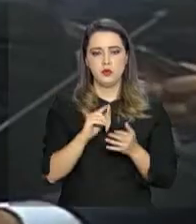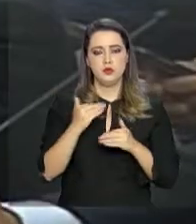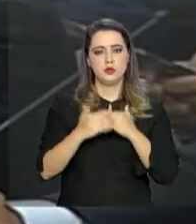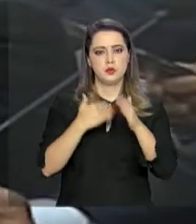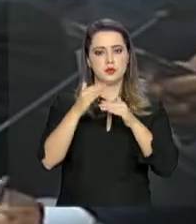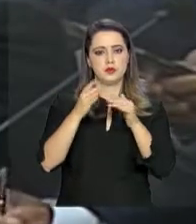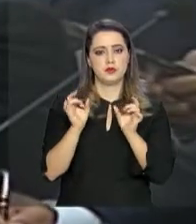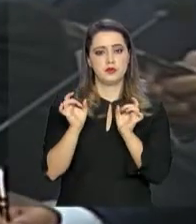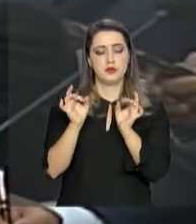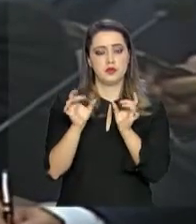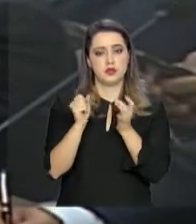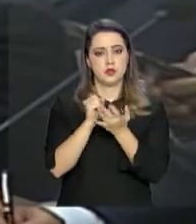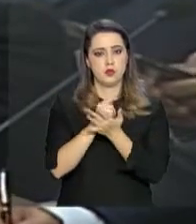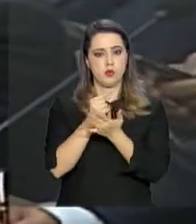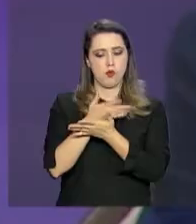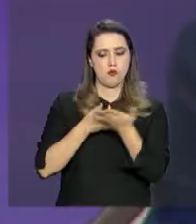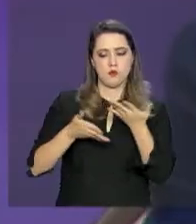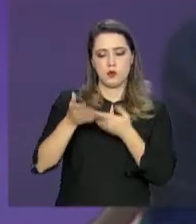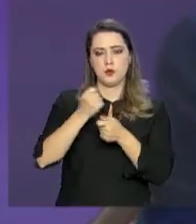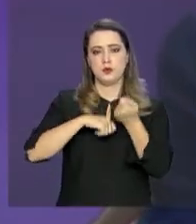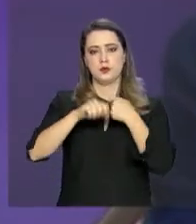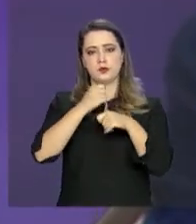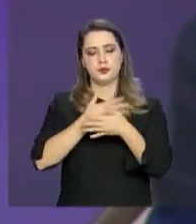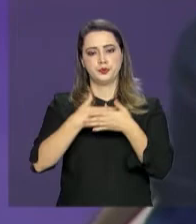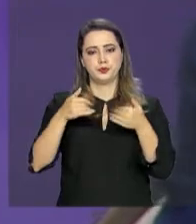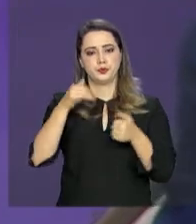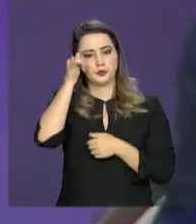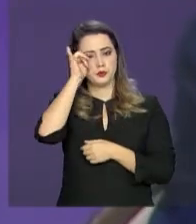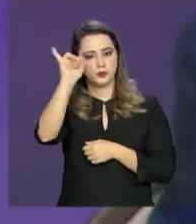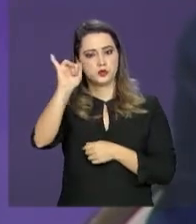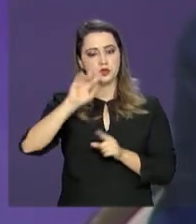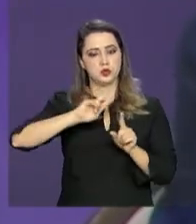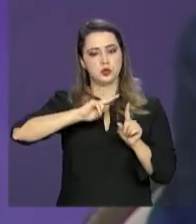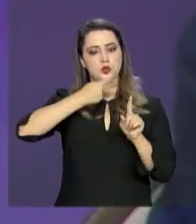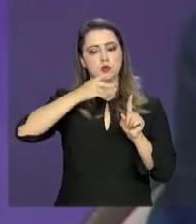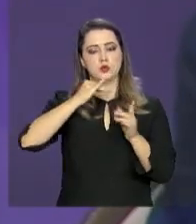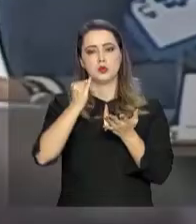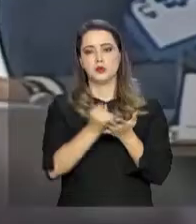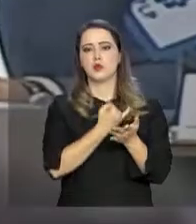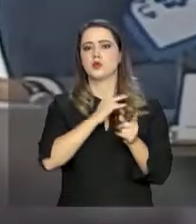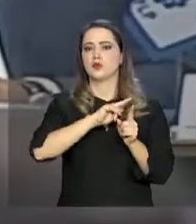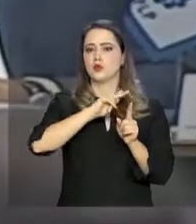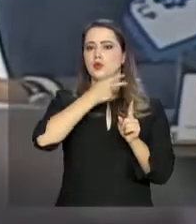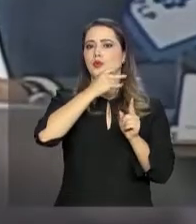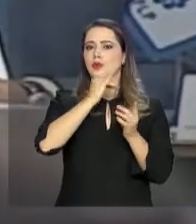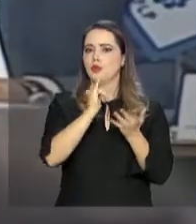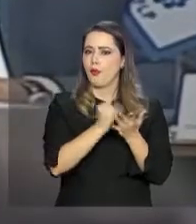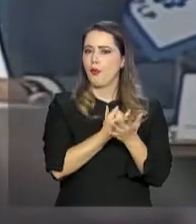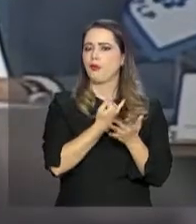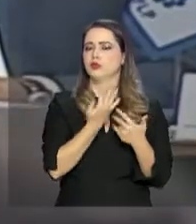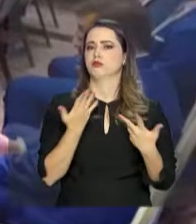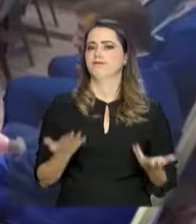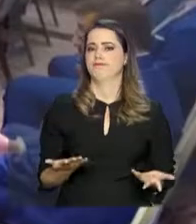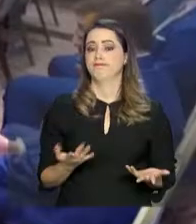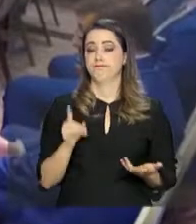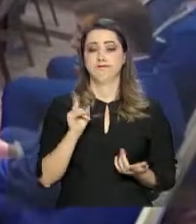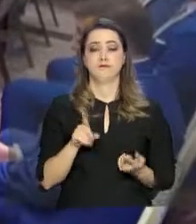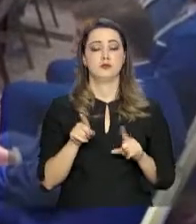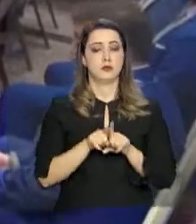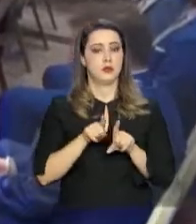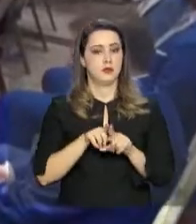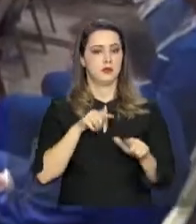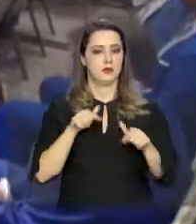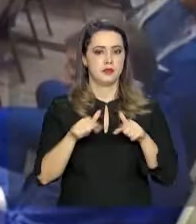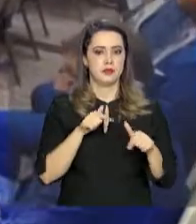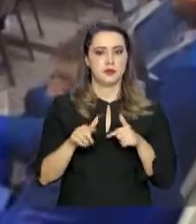países, buscando, por exemplo, medidas para evitar a dupla cobrança de tributos entre as ações comerciais, além de trabalhar